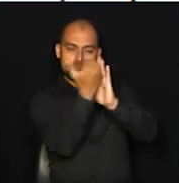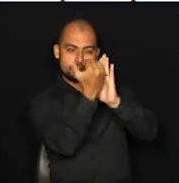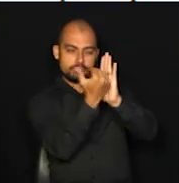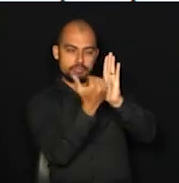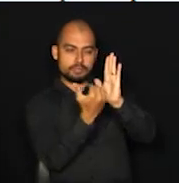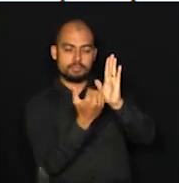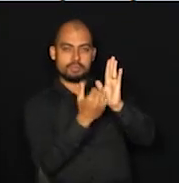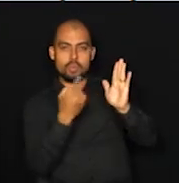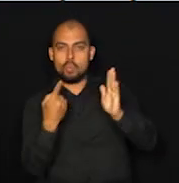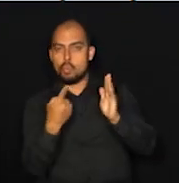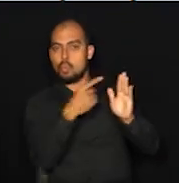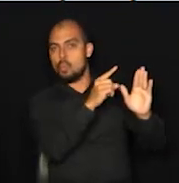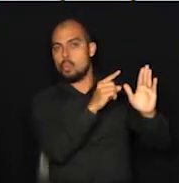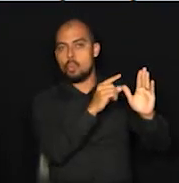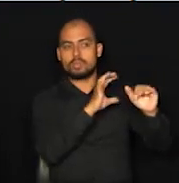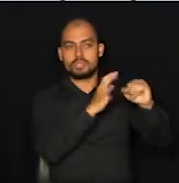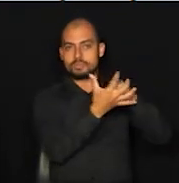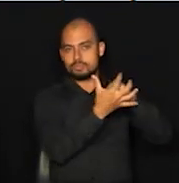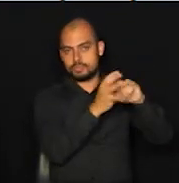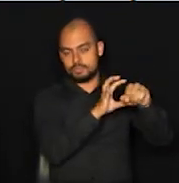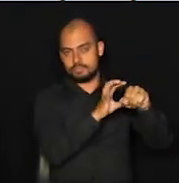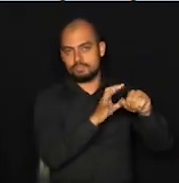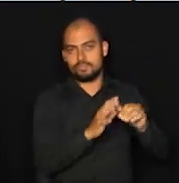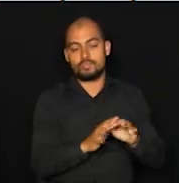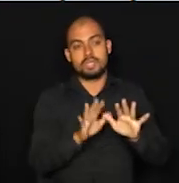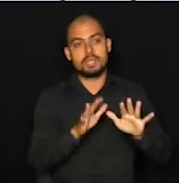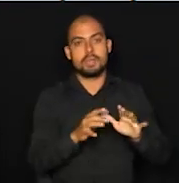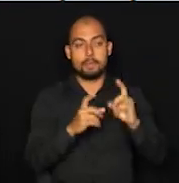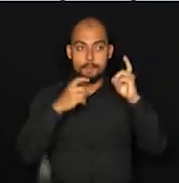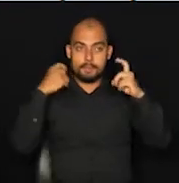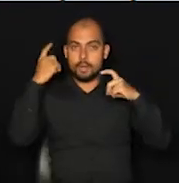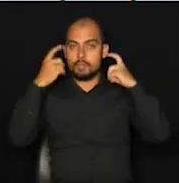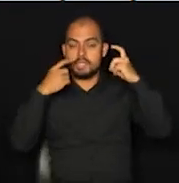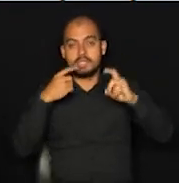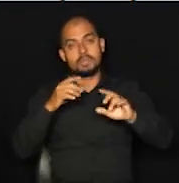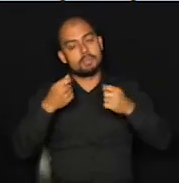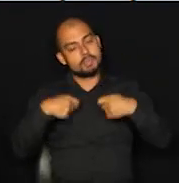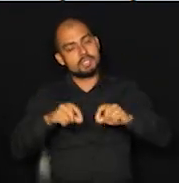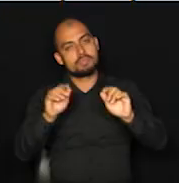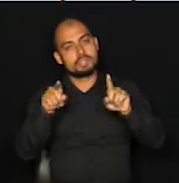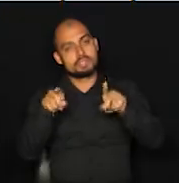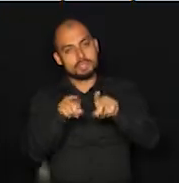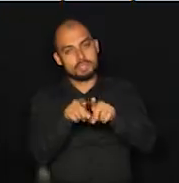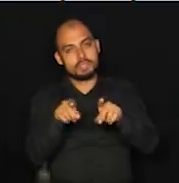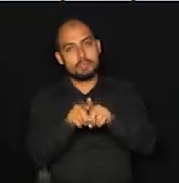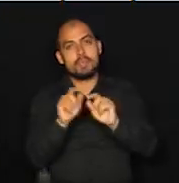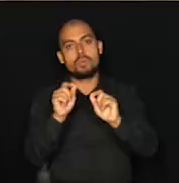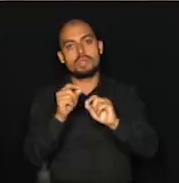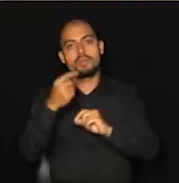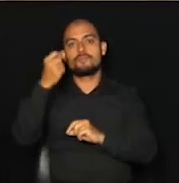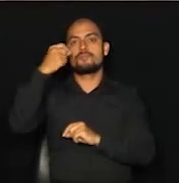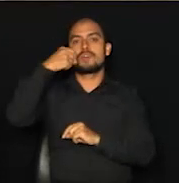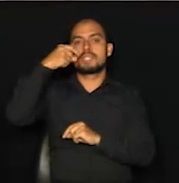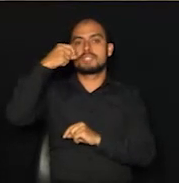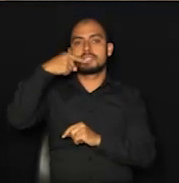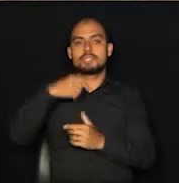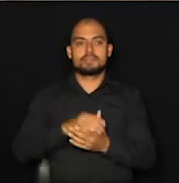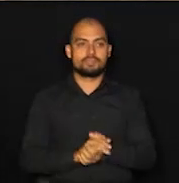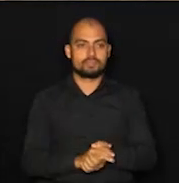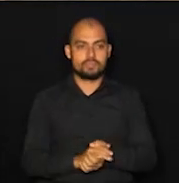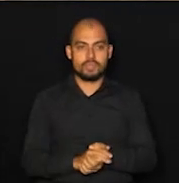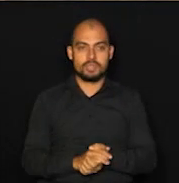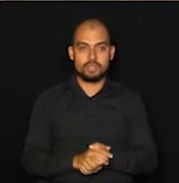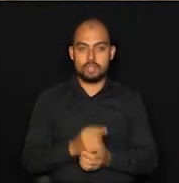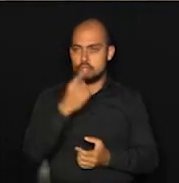à Covid-19. Então, a preocupação da Covid é uma, mas também precisamos buscar pela vacina. Sem sombra de